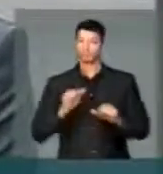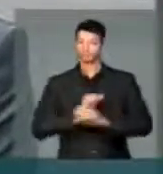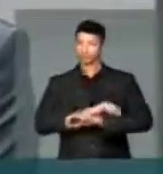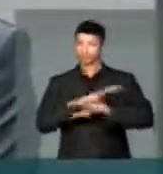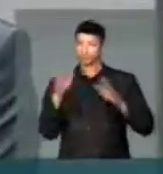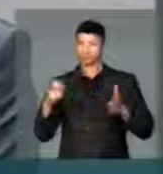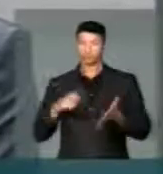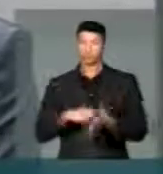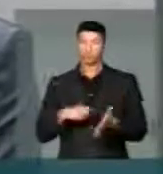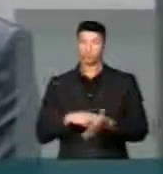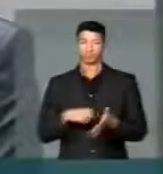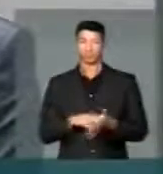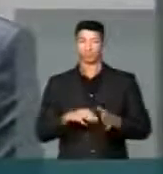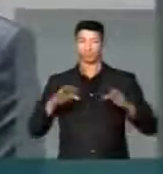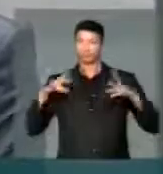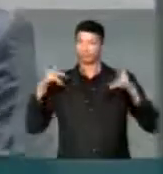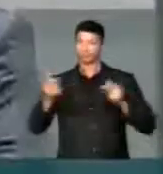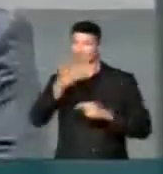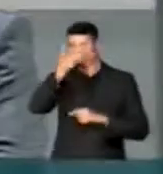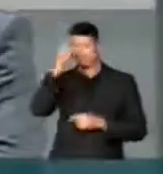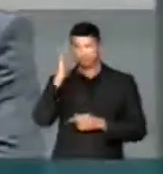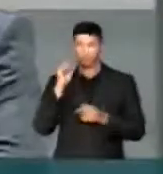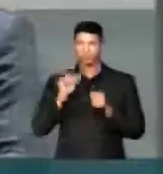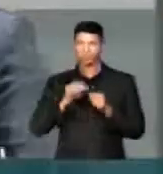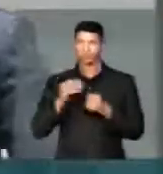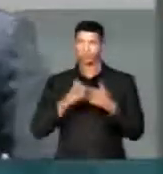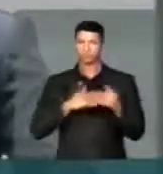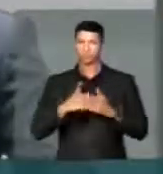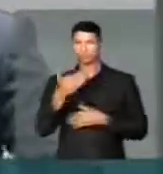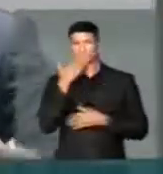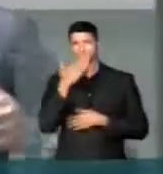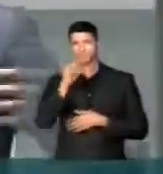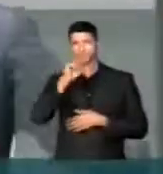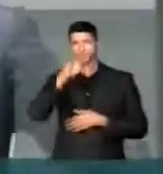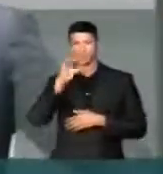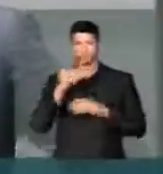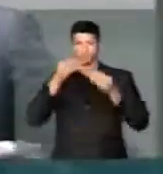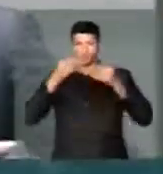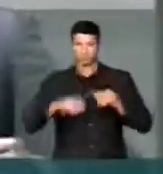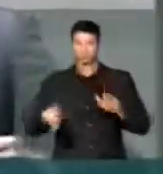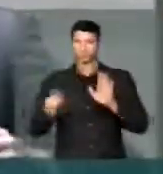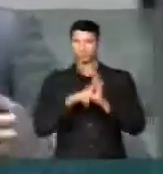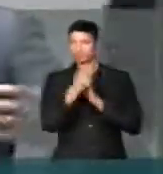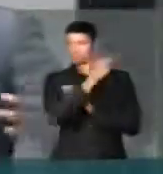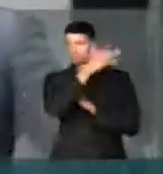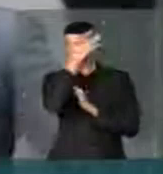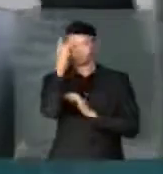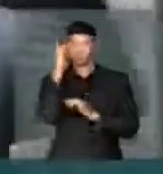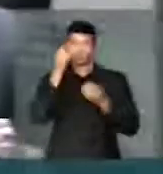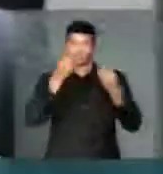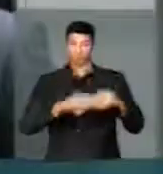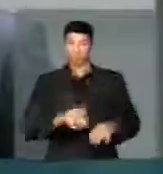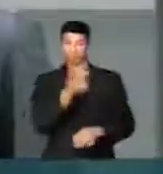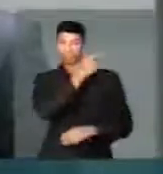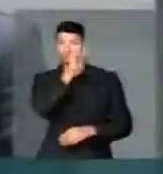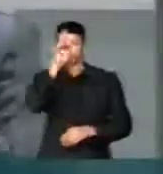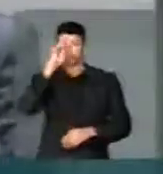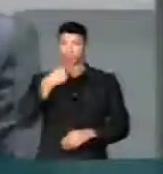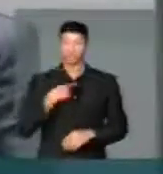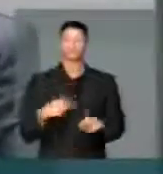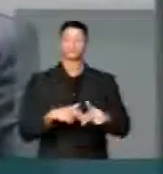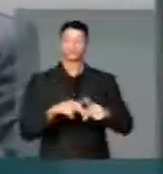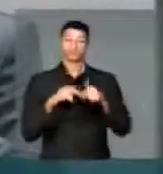claro, a punição a todos aqueles que cometem qualquer tipo de ato, que prejudique o próximo, que prejudique o outro ser humano.